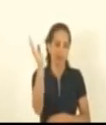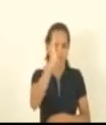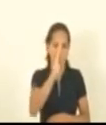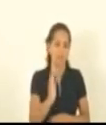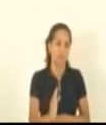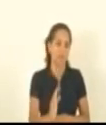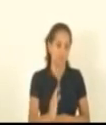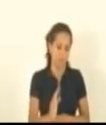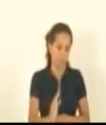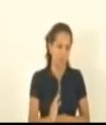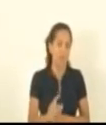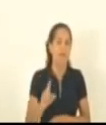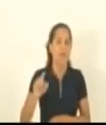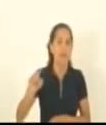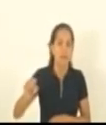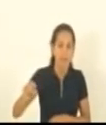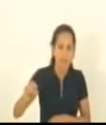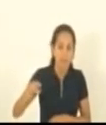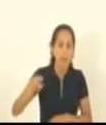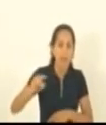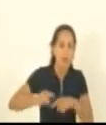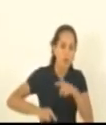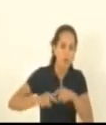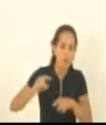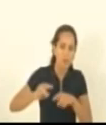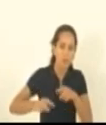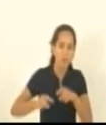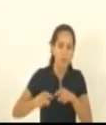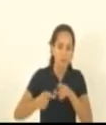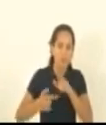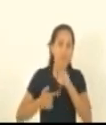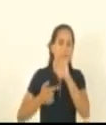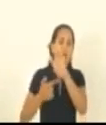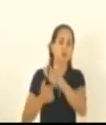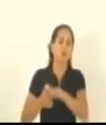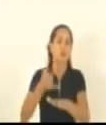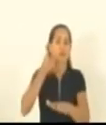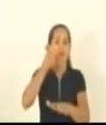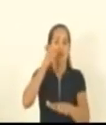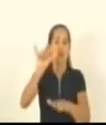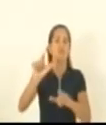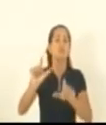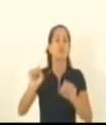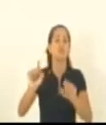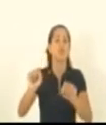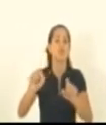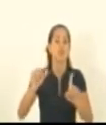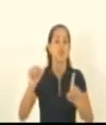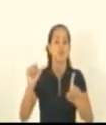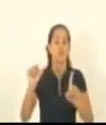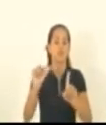e capixabos, é um instrumento de combate ao feminicídio. Obrigada. Ok.